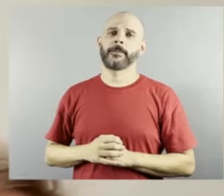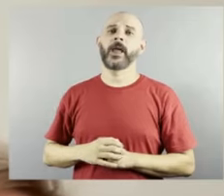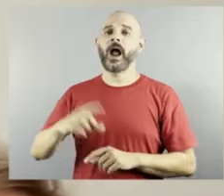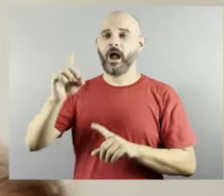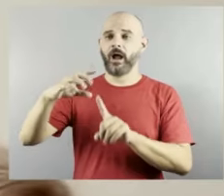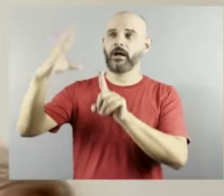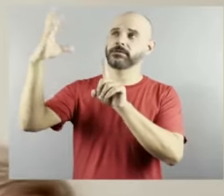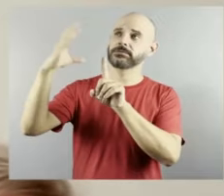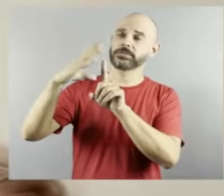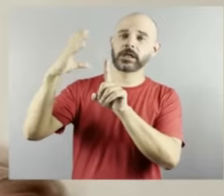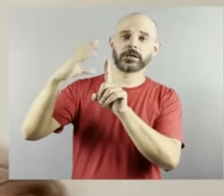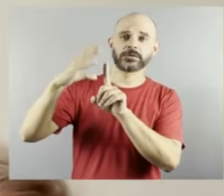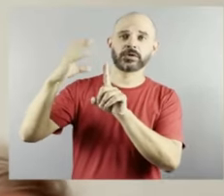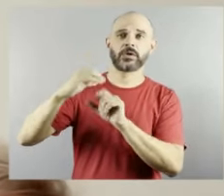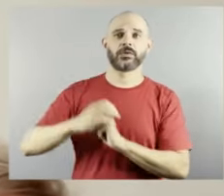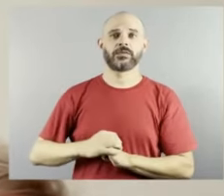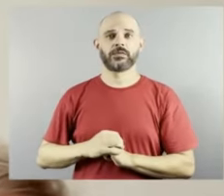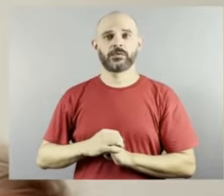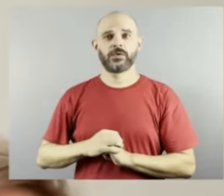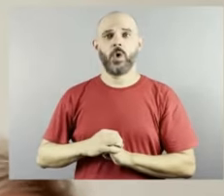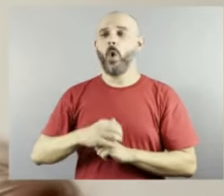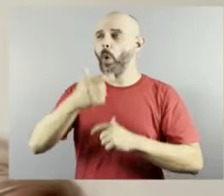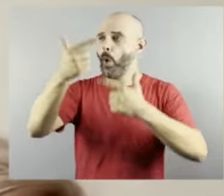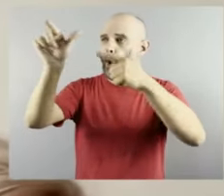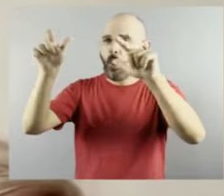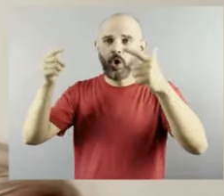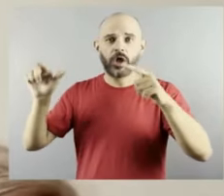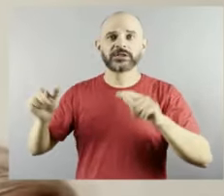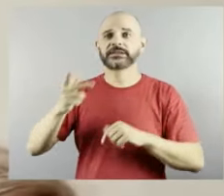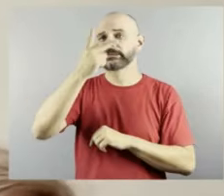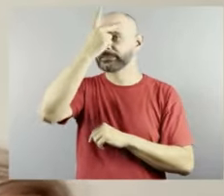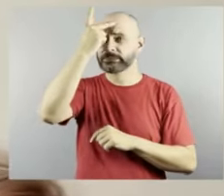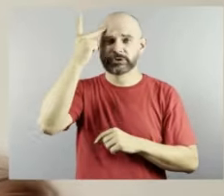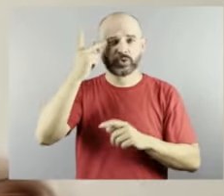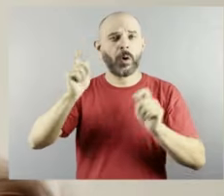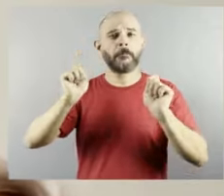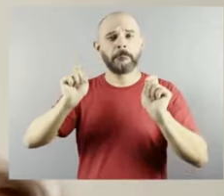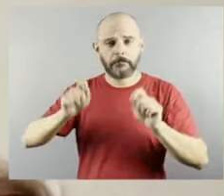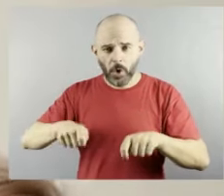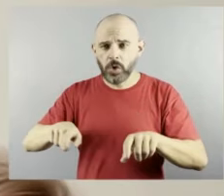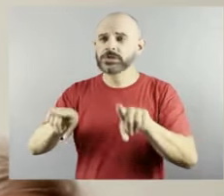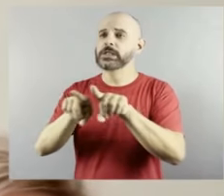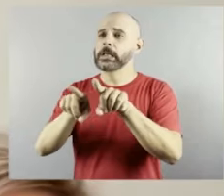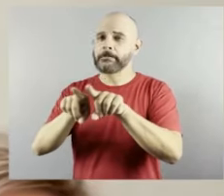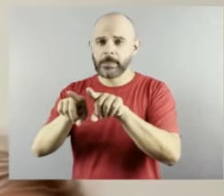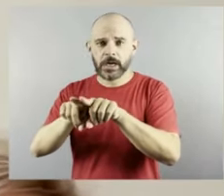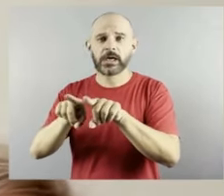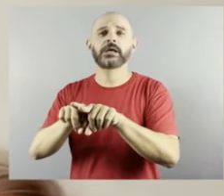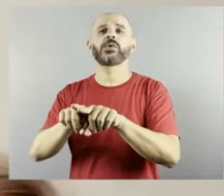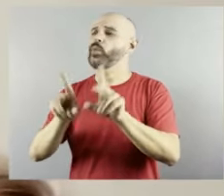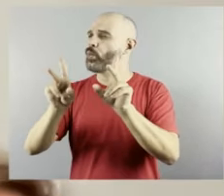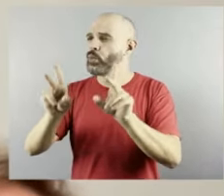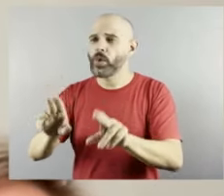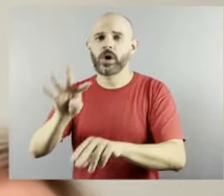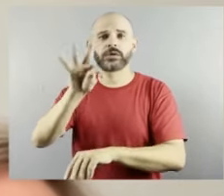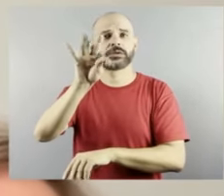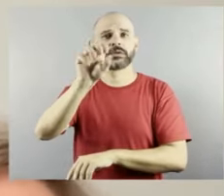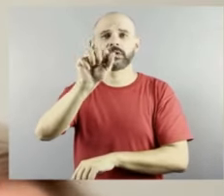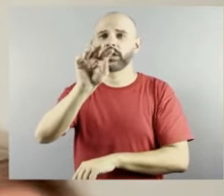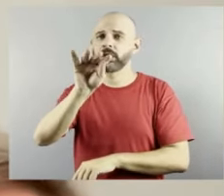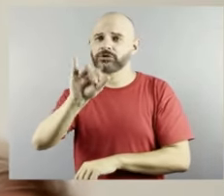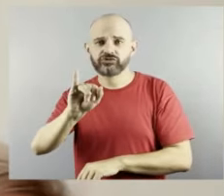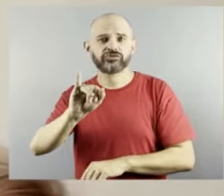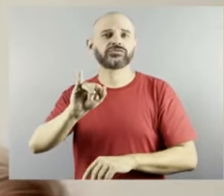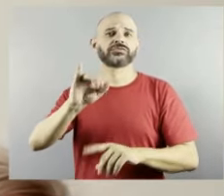outras pessoas possam ocupar esse mesmo lugar né como artista como modelo